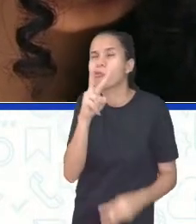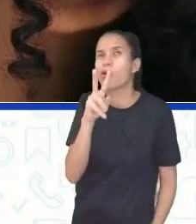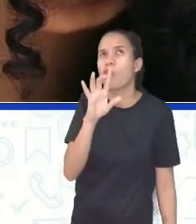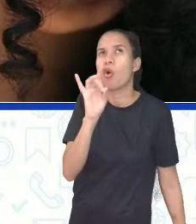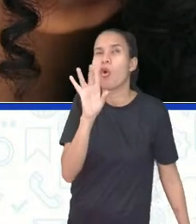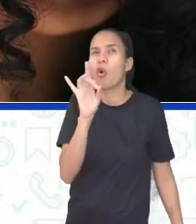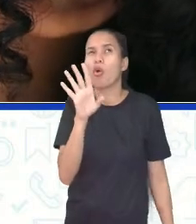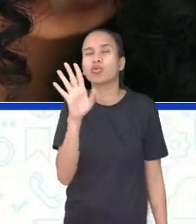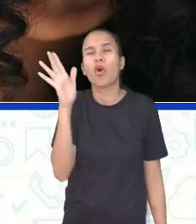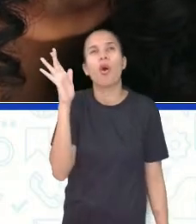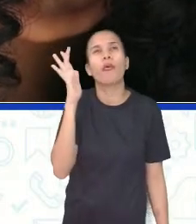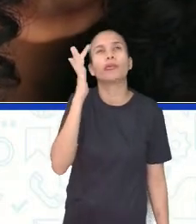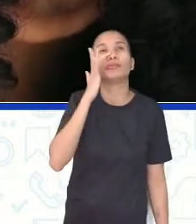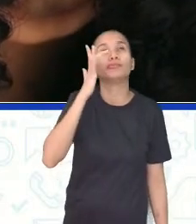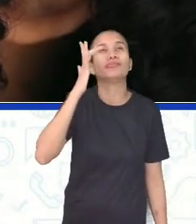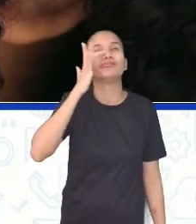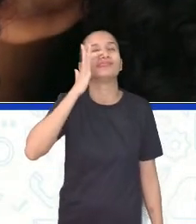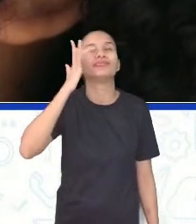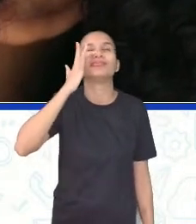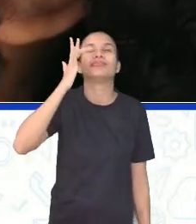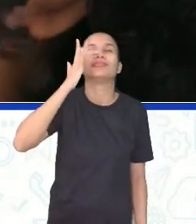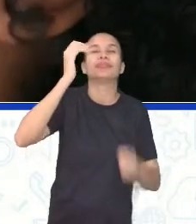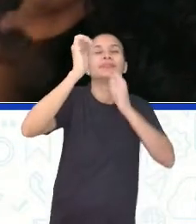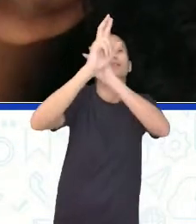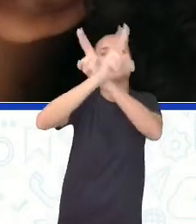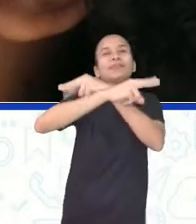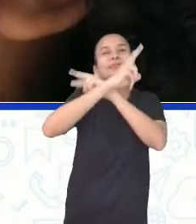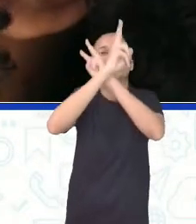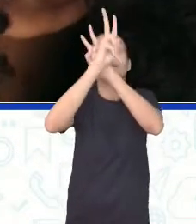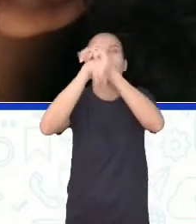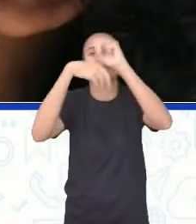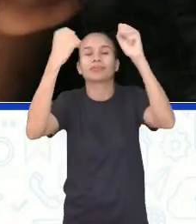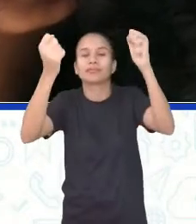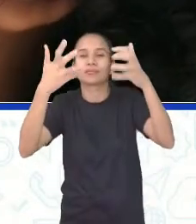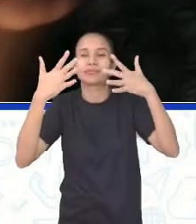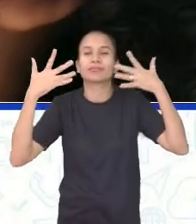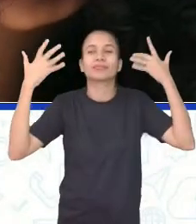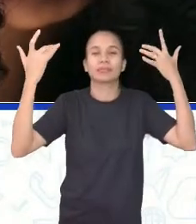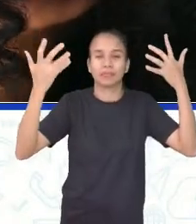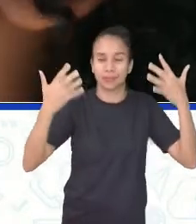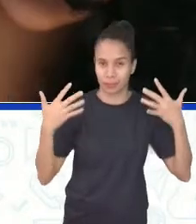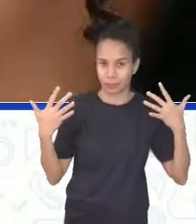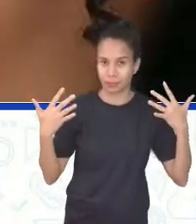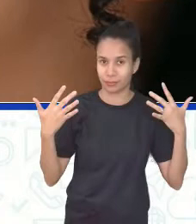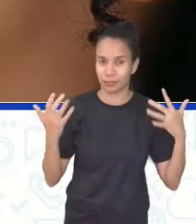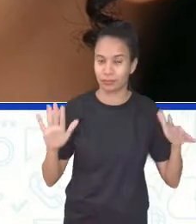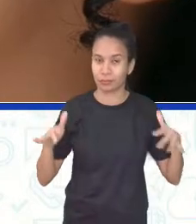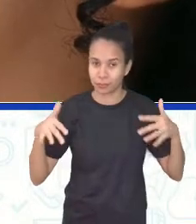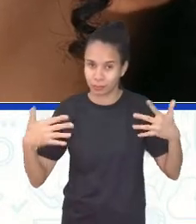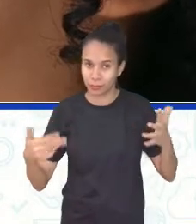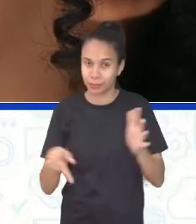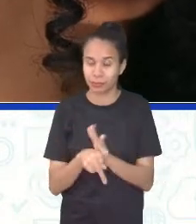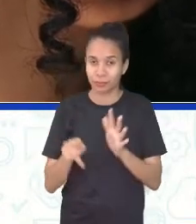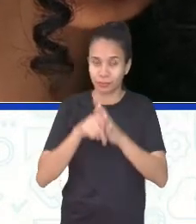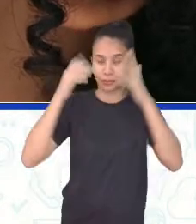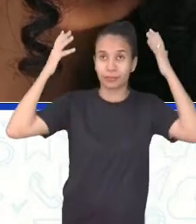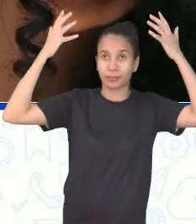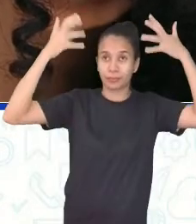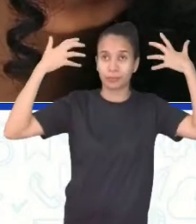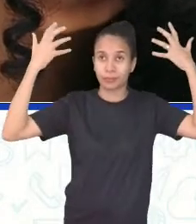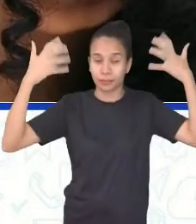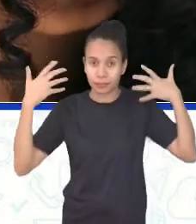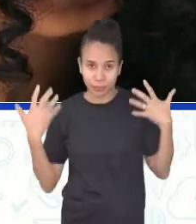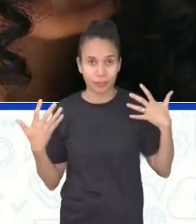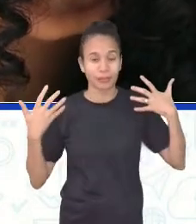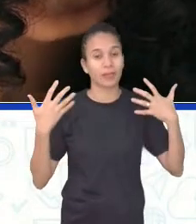está apenas contemplando essa brisa que bate no rosto levemente? Então, os cabelinhos cacheados